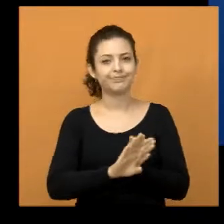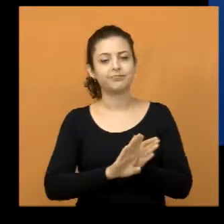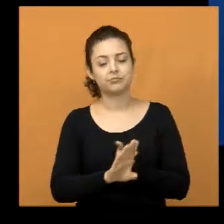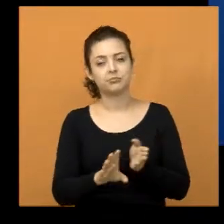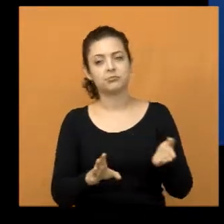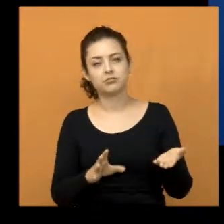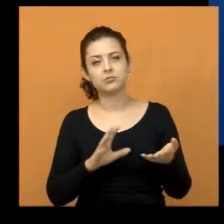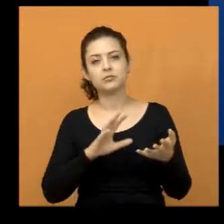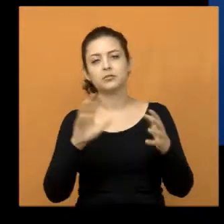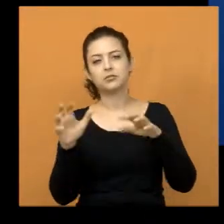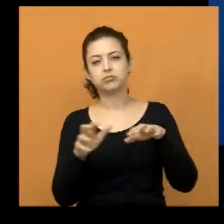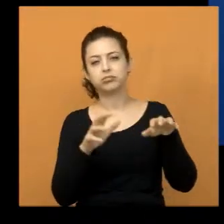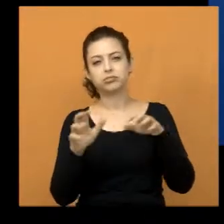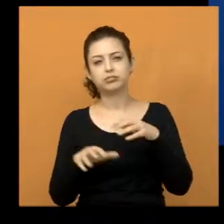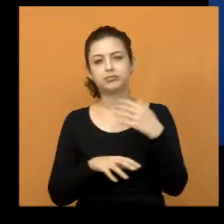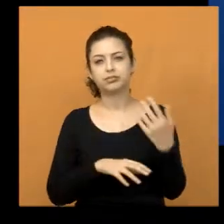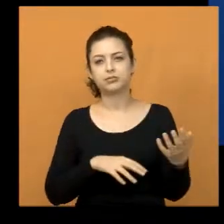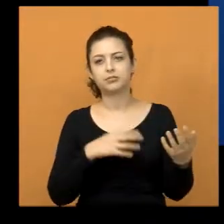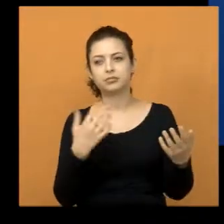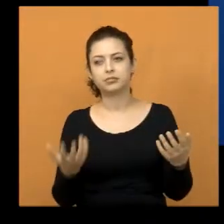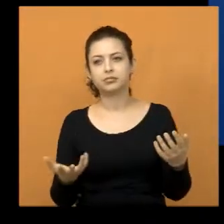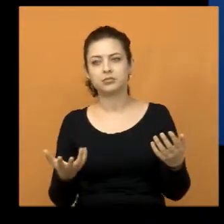dúvida, foi um estrago danado na cidade de Jacareí.